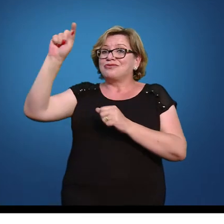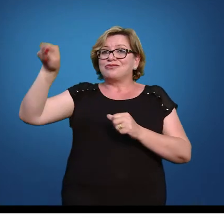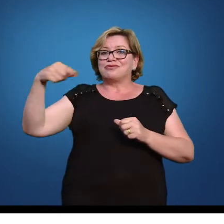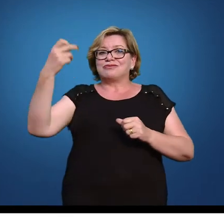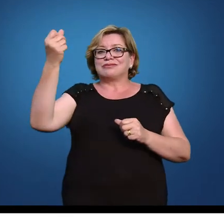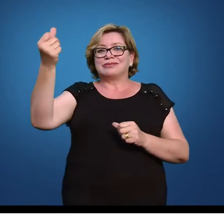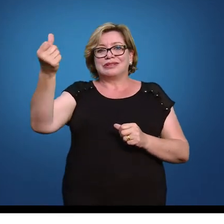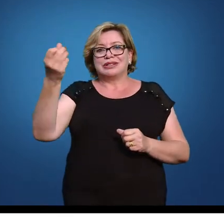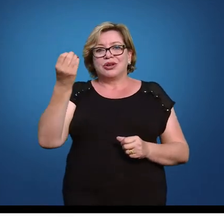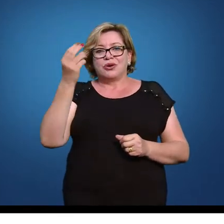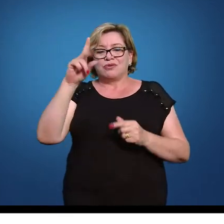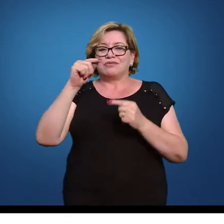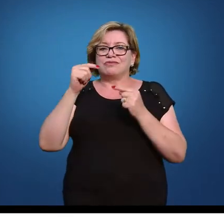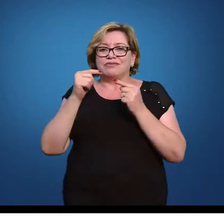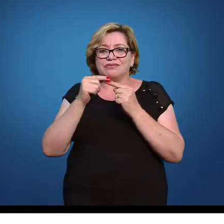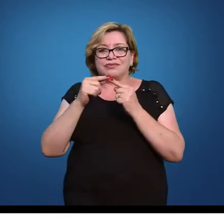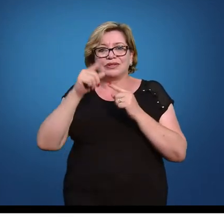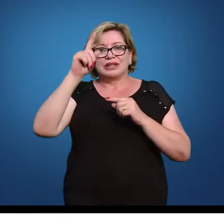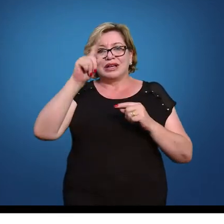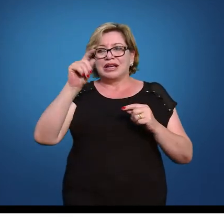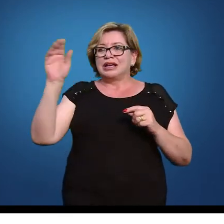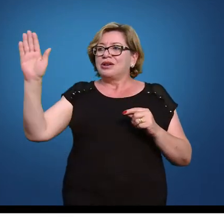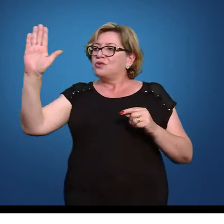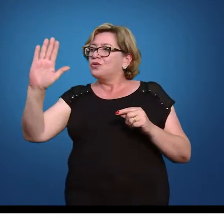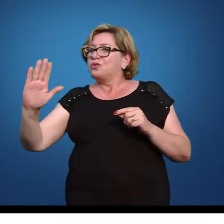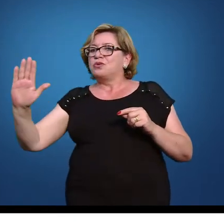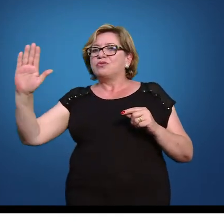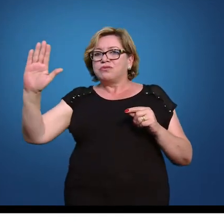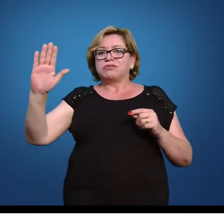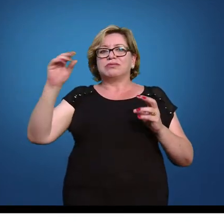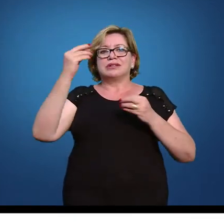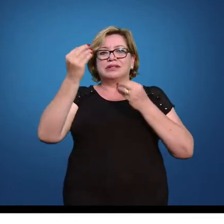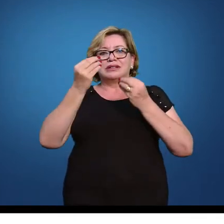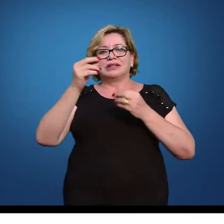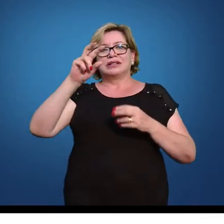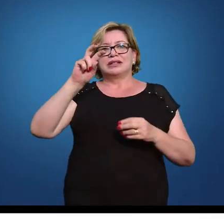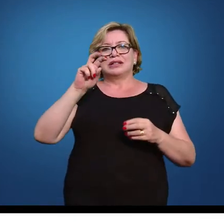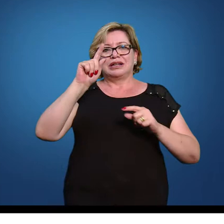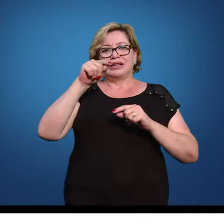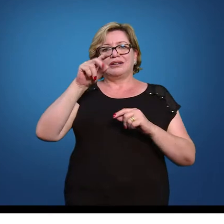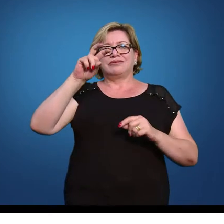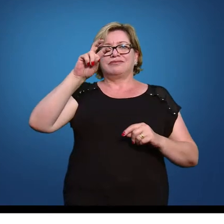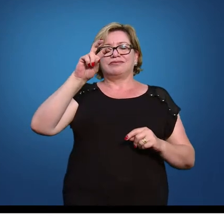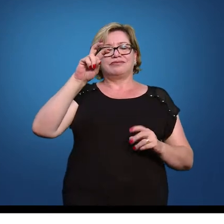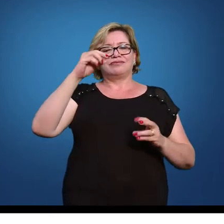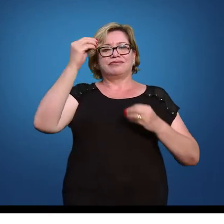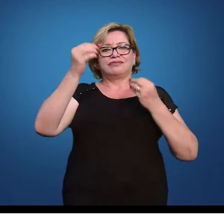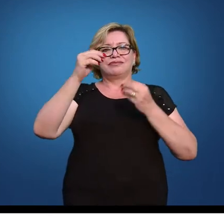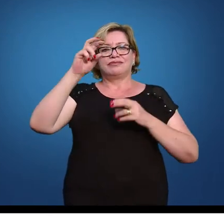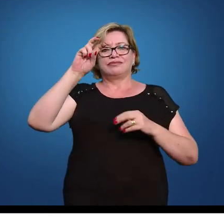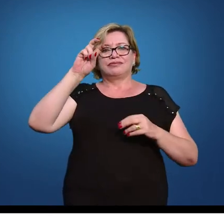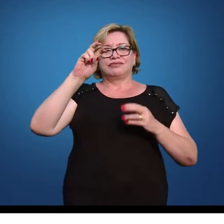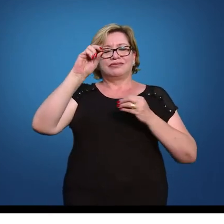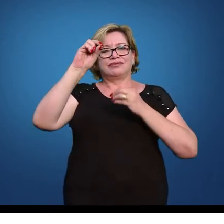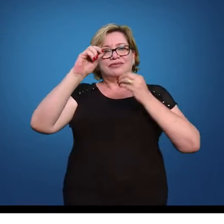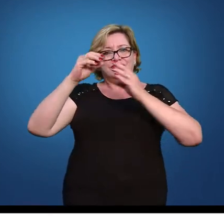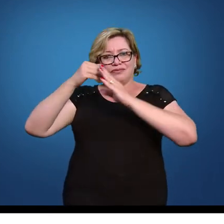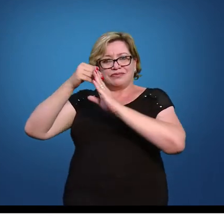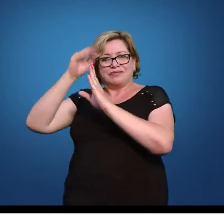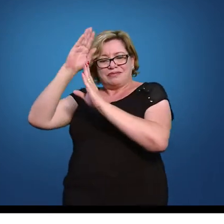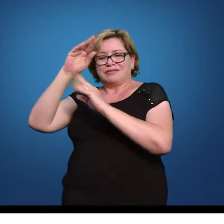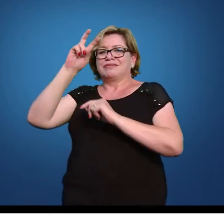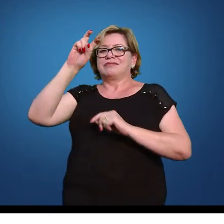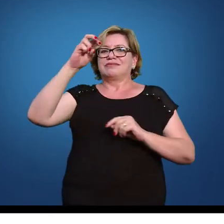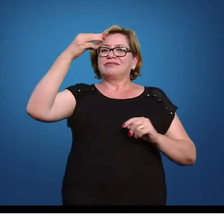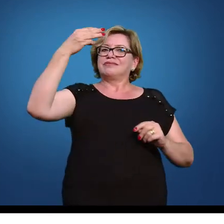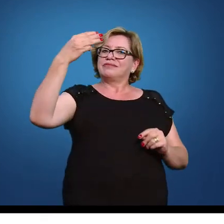,6 ou seja esta área aqui superior a 1,6 é equivalente a área superior